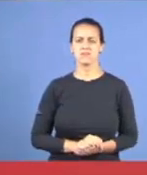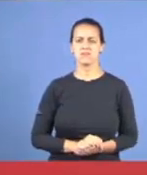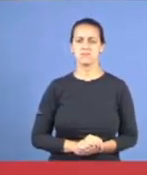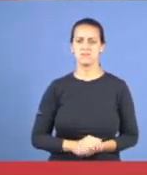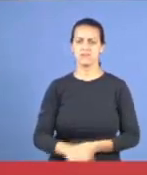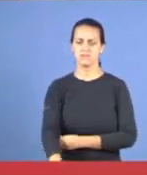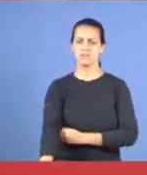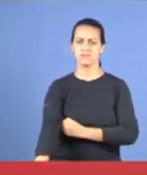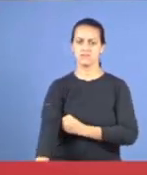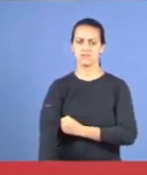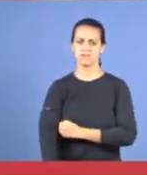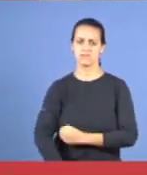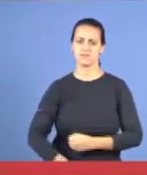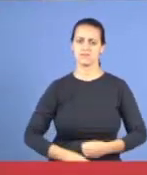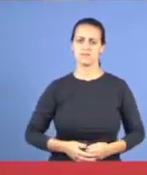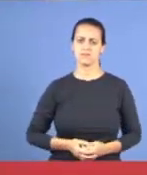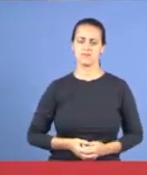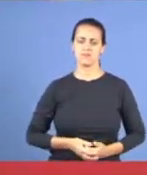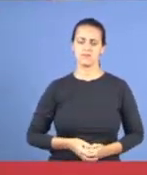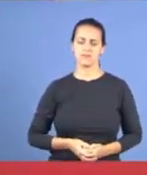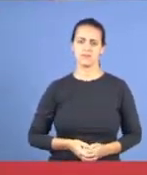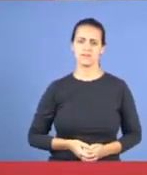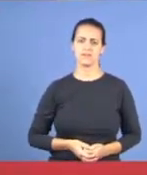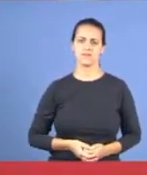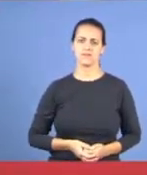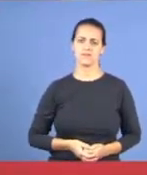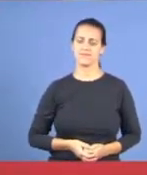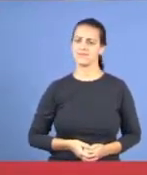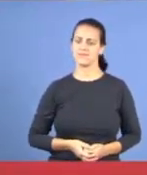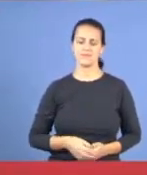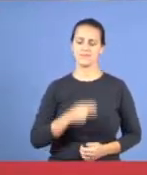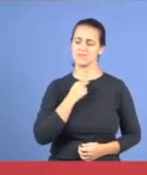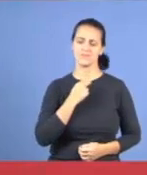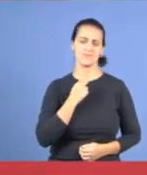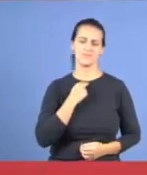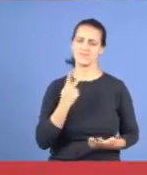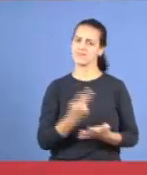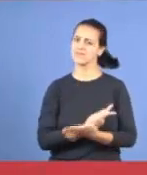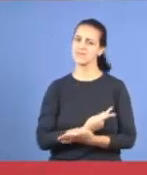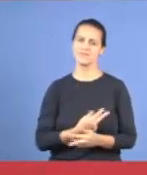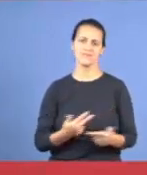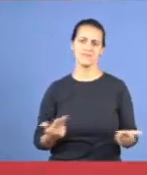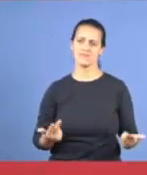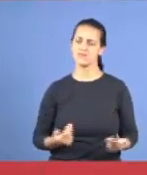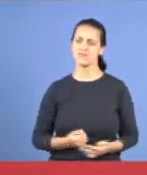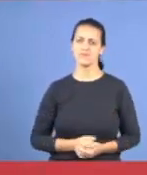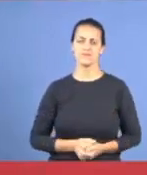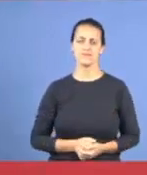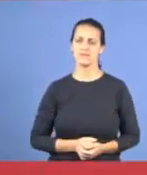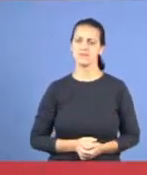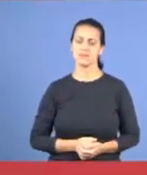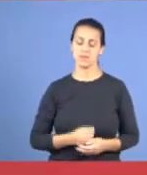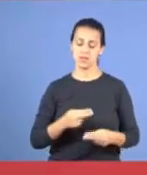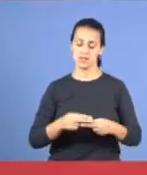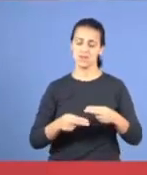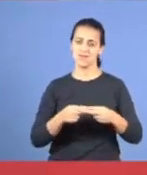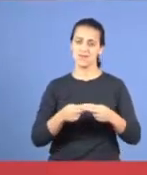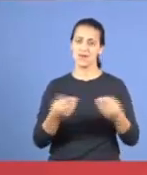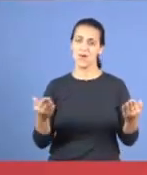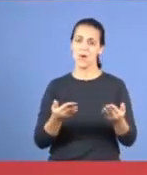dizer Judas, né? Irmãos, essas coisas, não podem acontecer, nós estamos errando, o livro de Neemias,